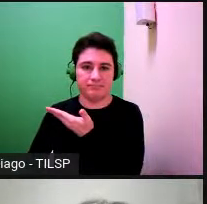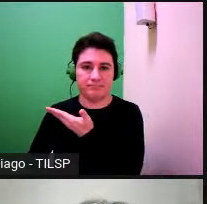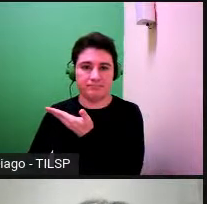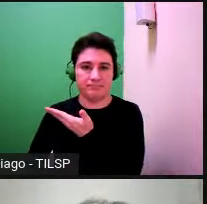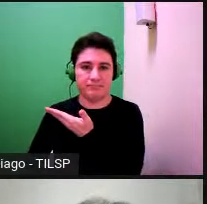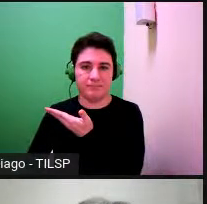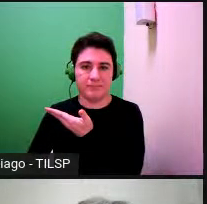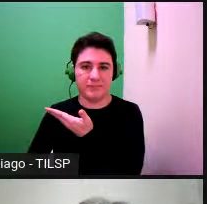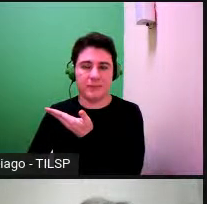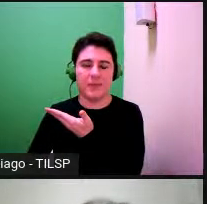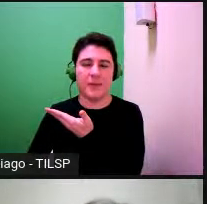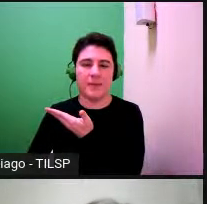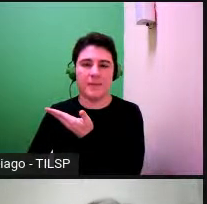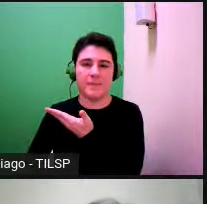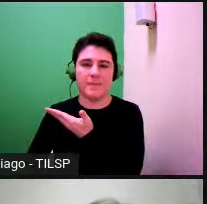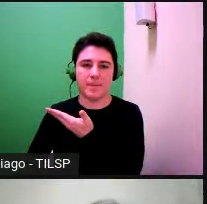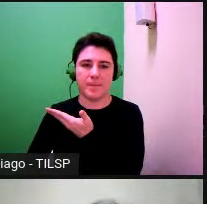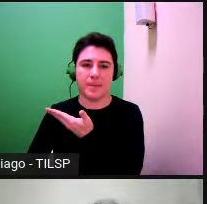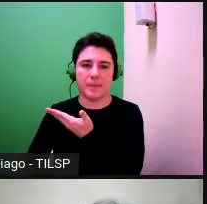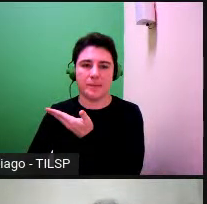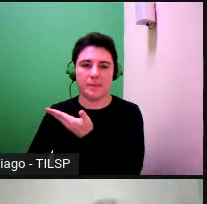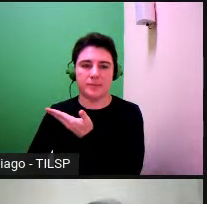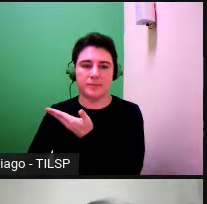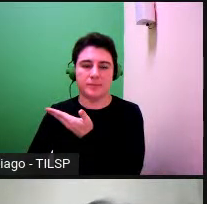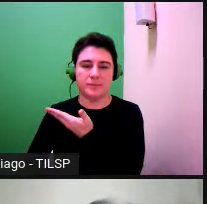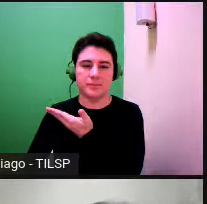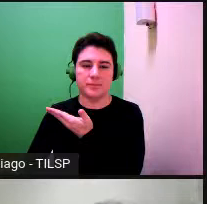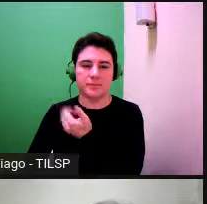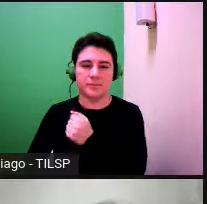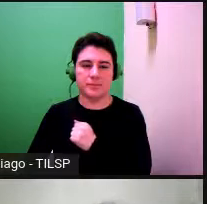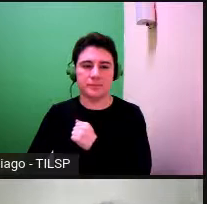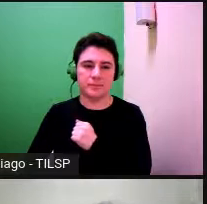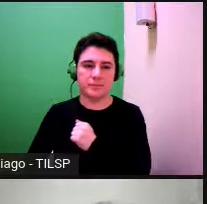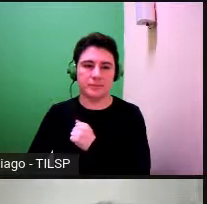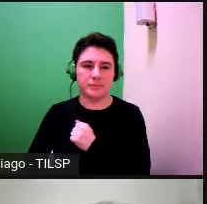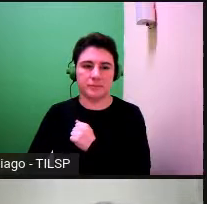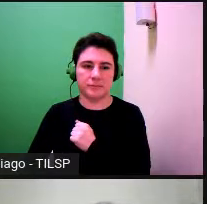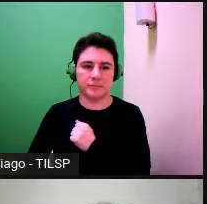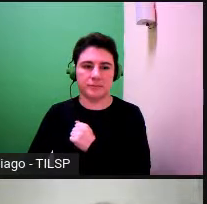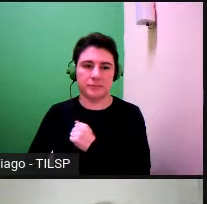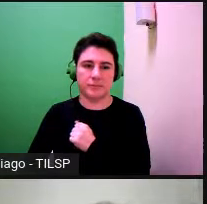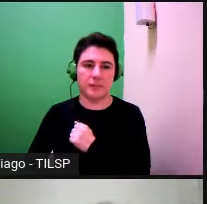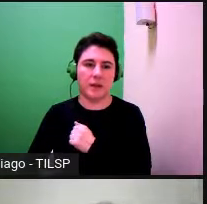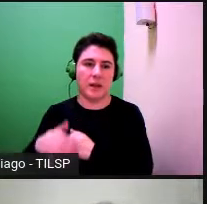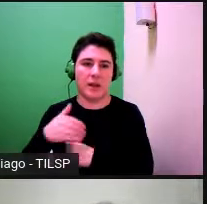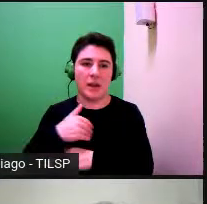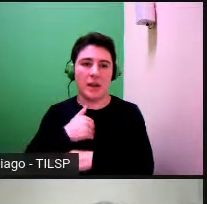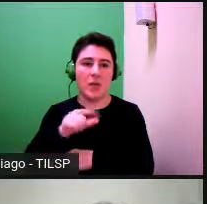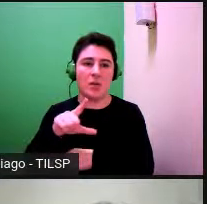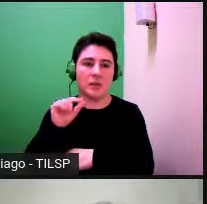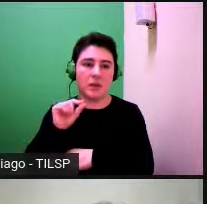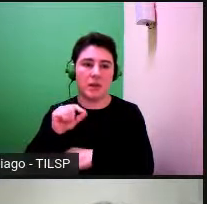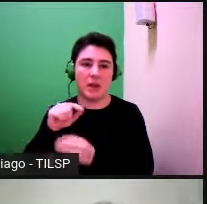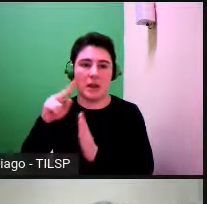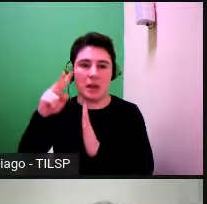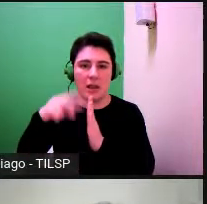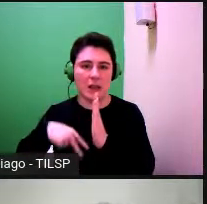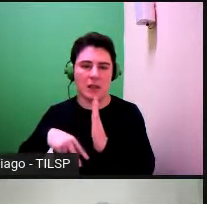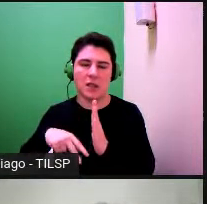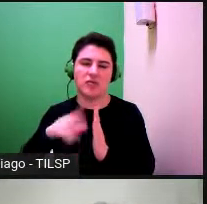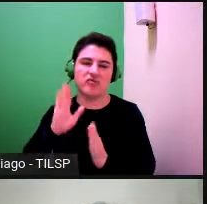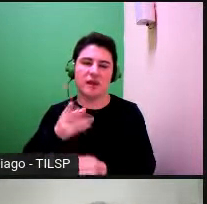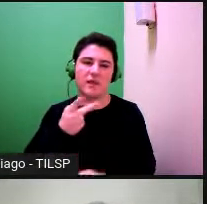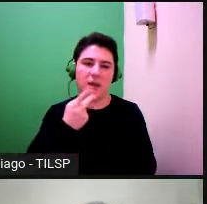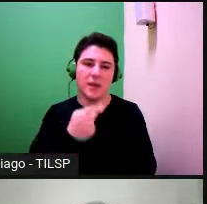dentro de 20 a 30 anos para ter tempo eu se calhar vou optar por ler já comentando